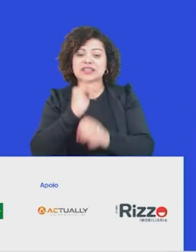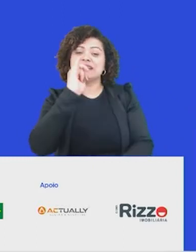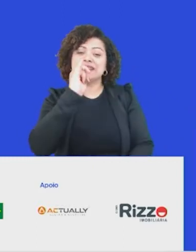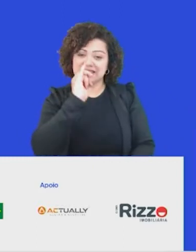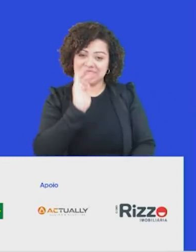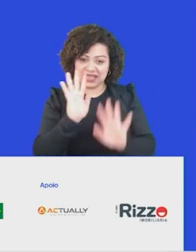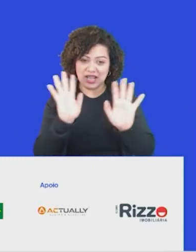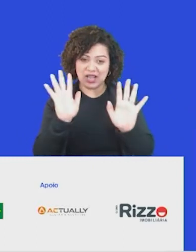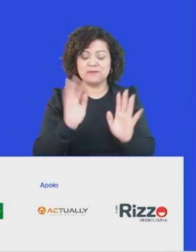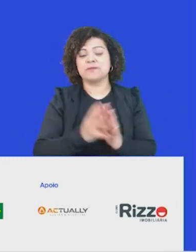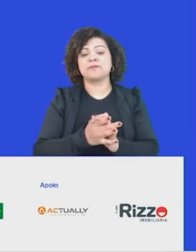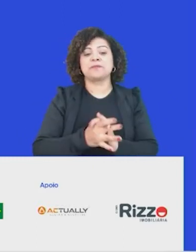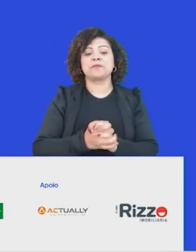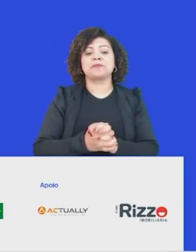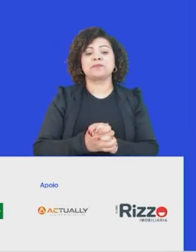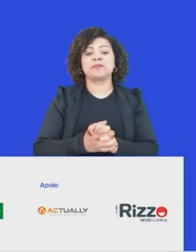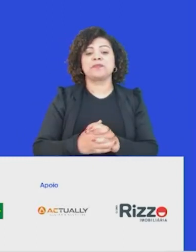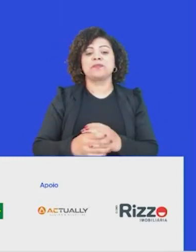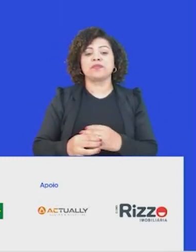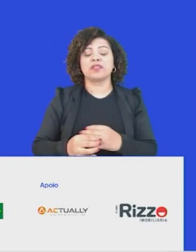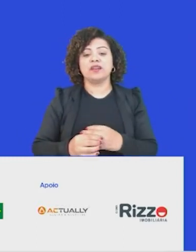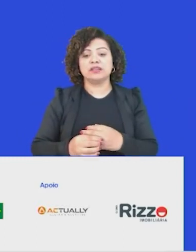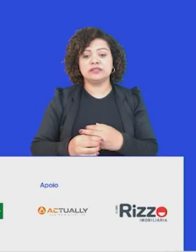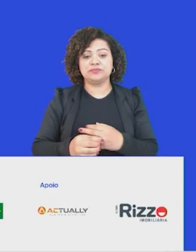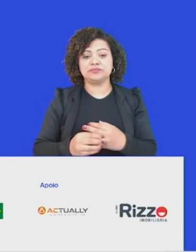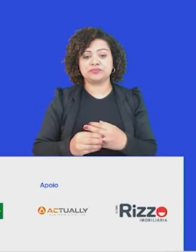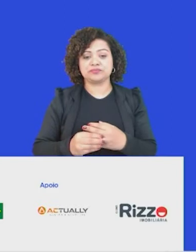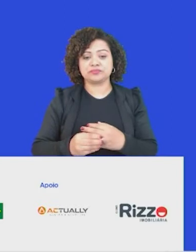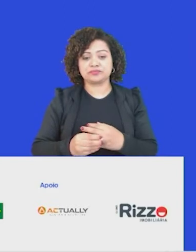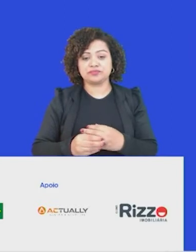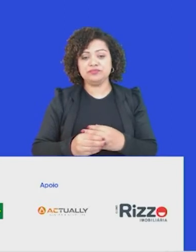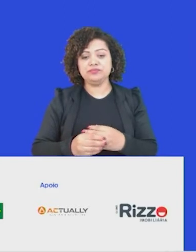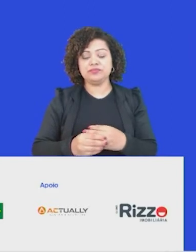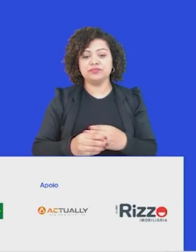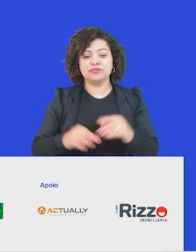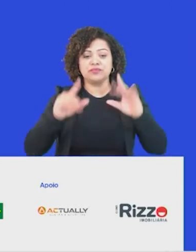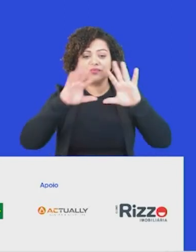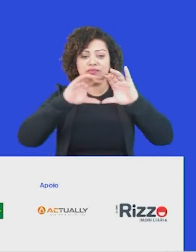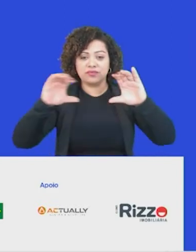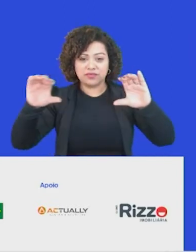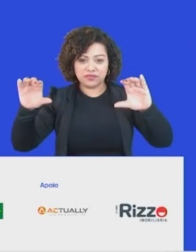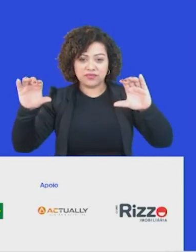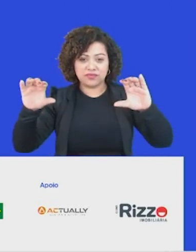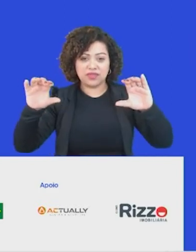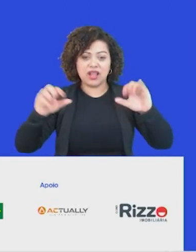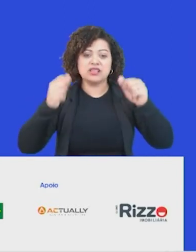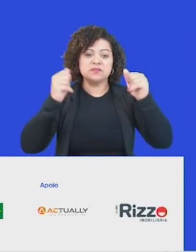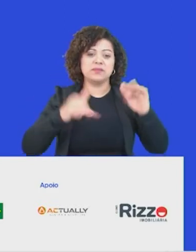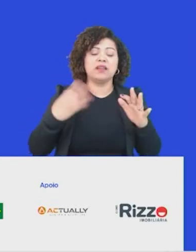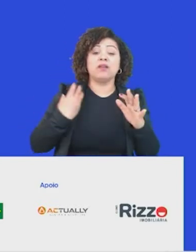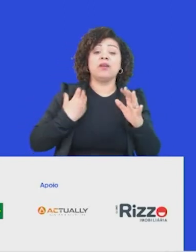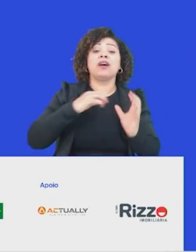todas essas etapas evolutivas, mas o que mostra basicamente esse gráfico é que desde o Big Bang, que o início da vida da Terra,